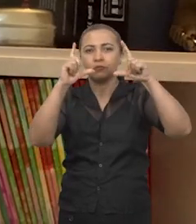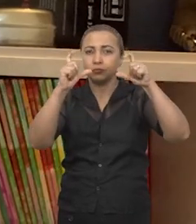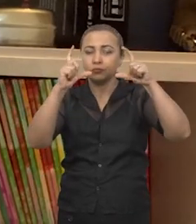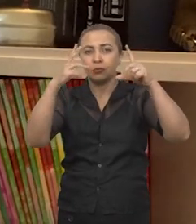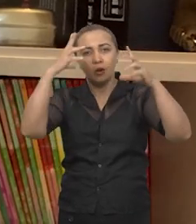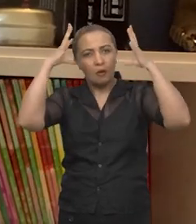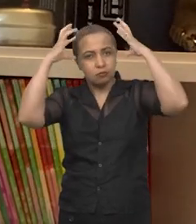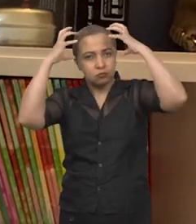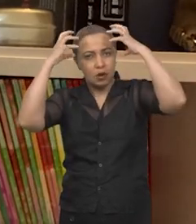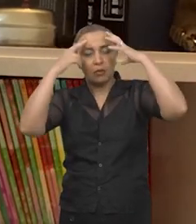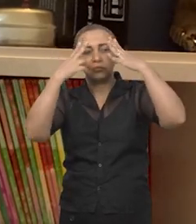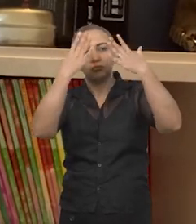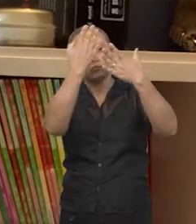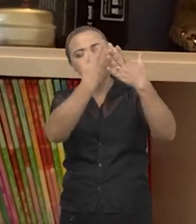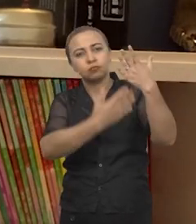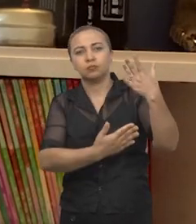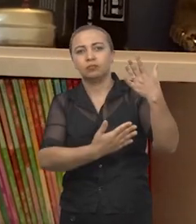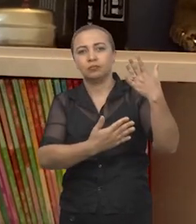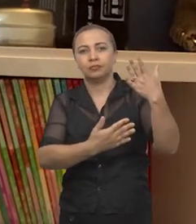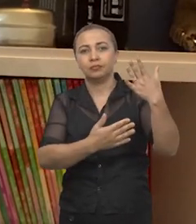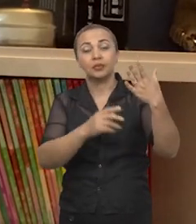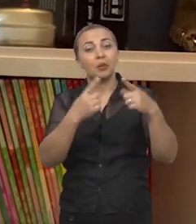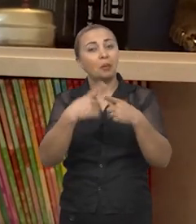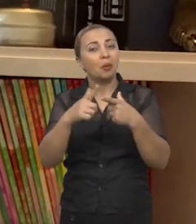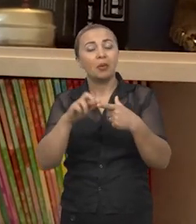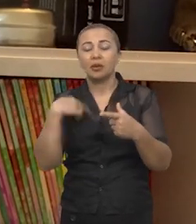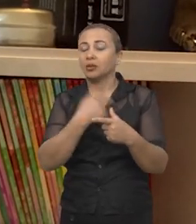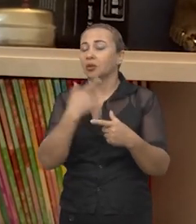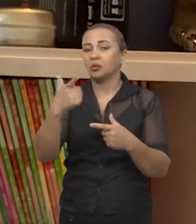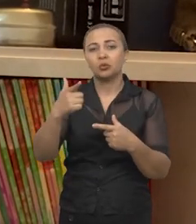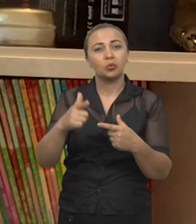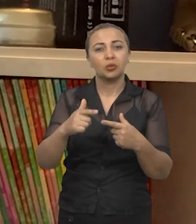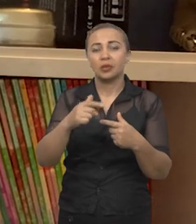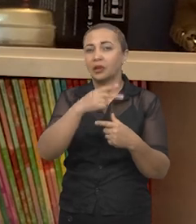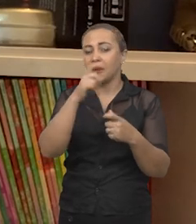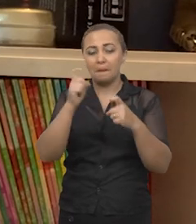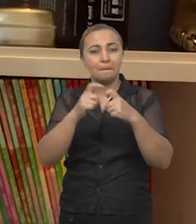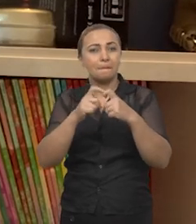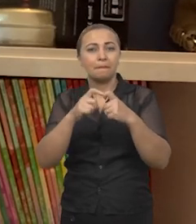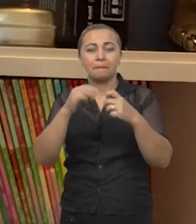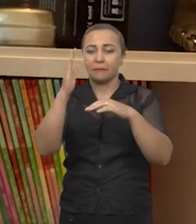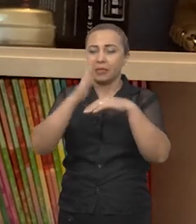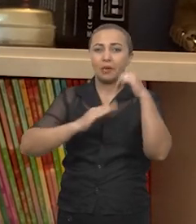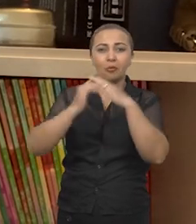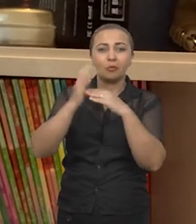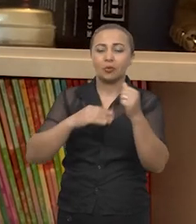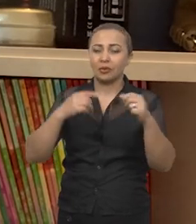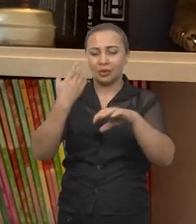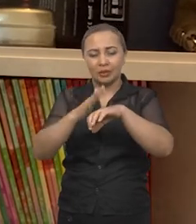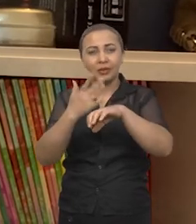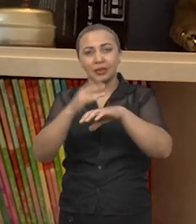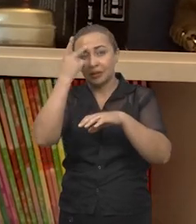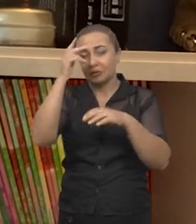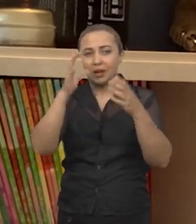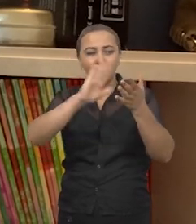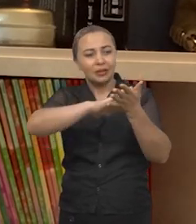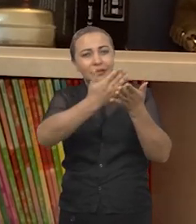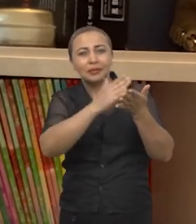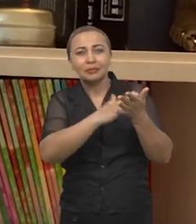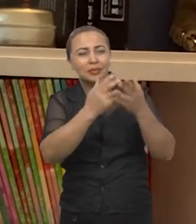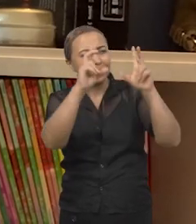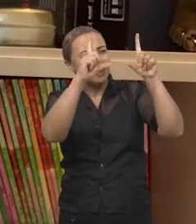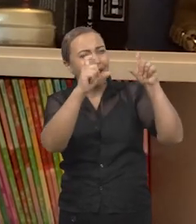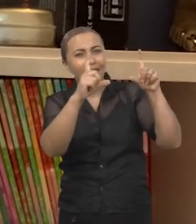o problema é que nós não temos profissionais treinados especificamente para a interpretação de exames de